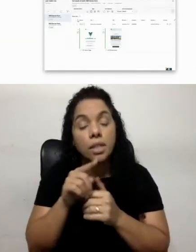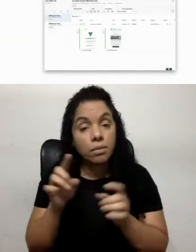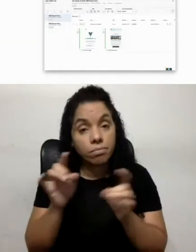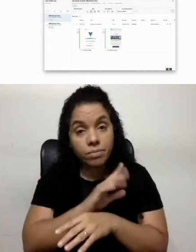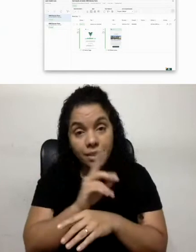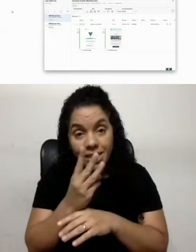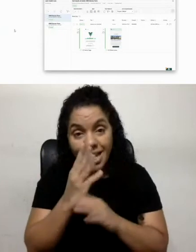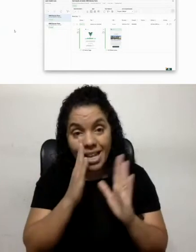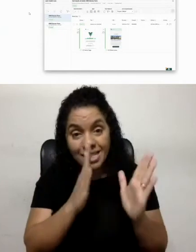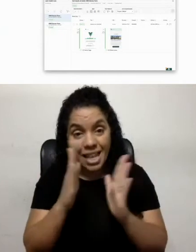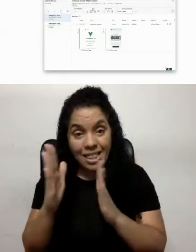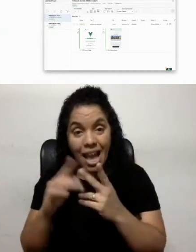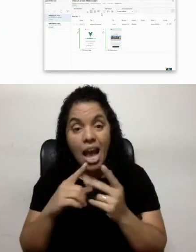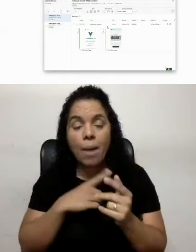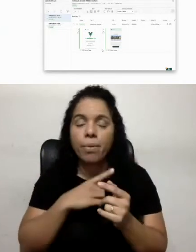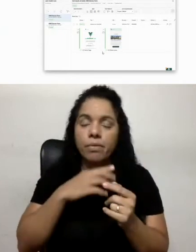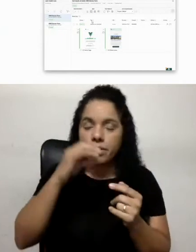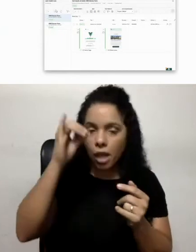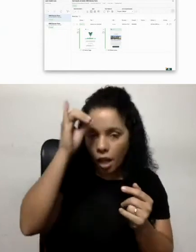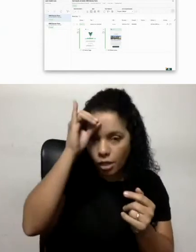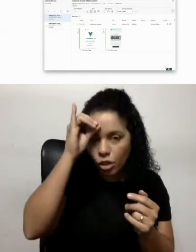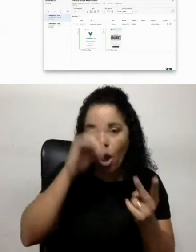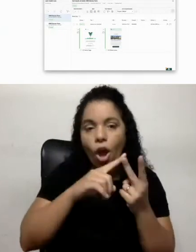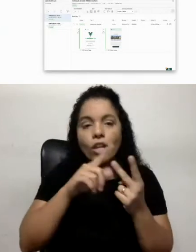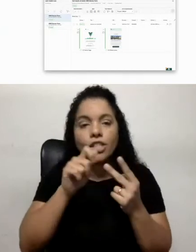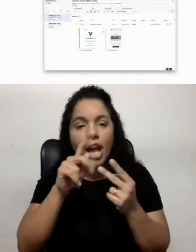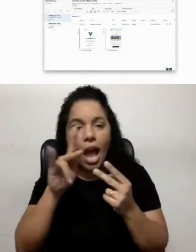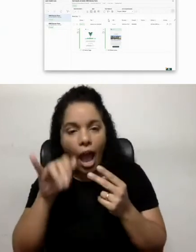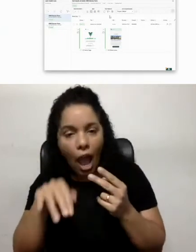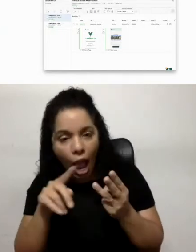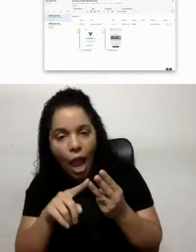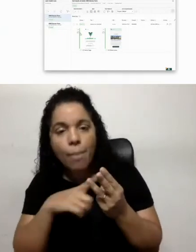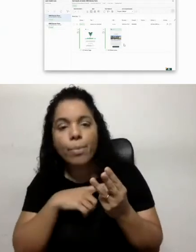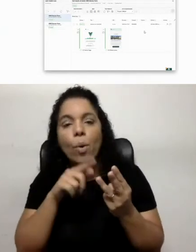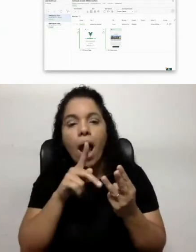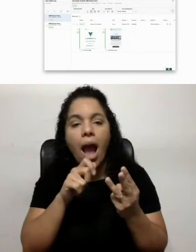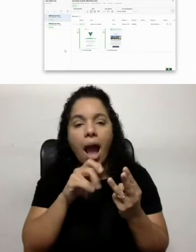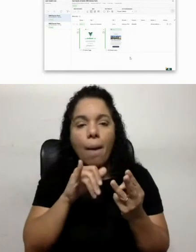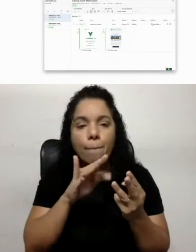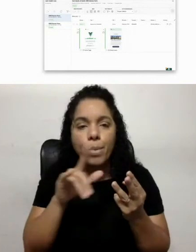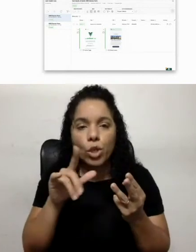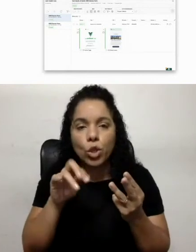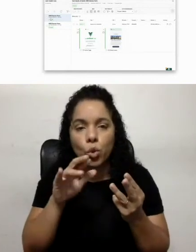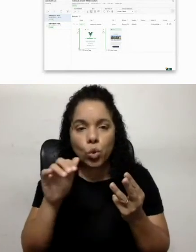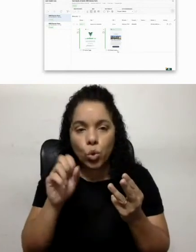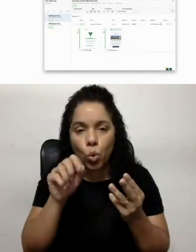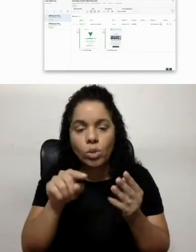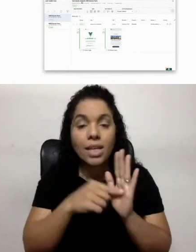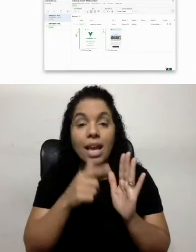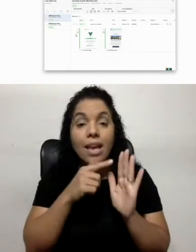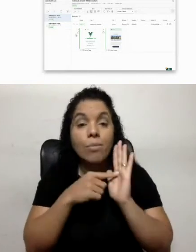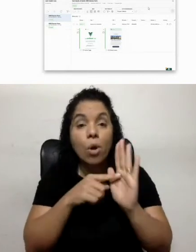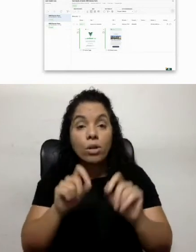três etapas, né? Eu fiz o Android, eu fiz a parte do Appian e do AppTools aqui, aí ele traz aqui esse